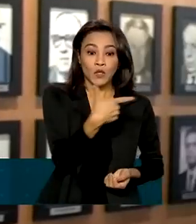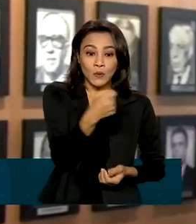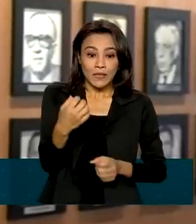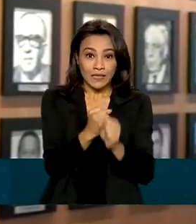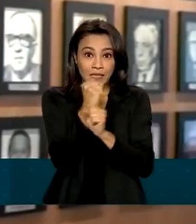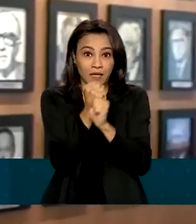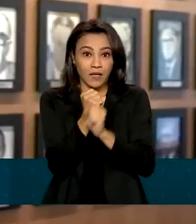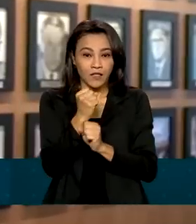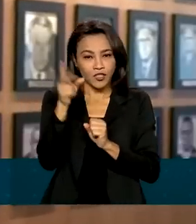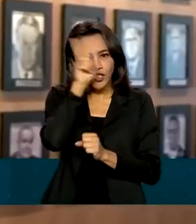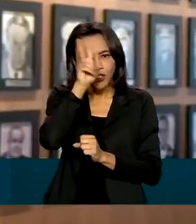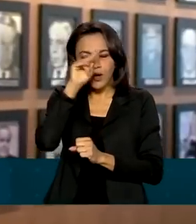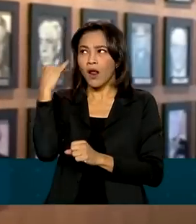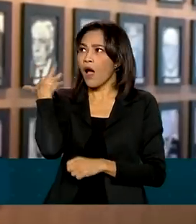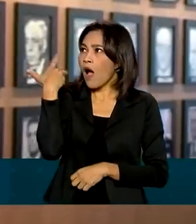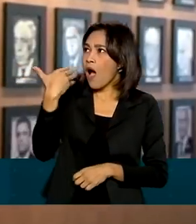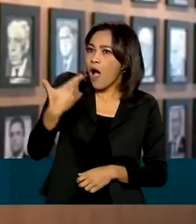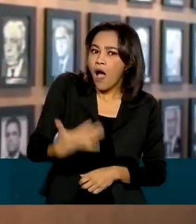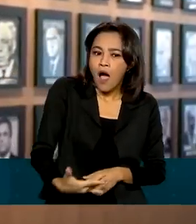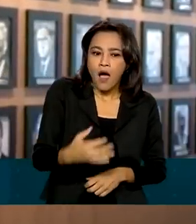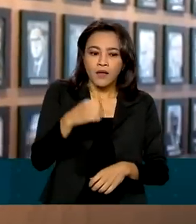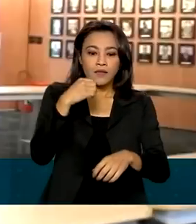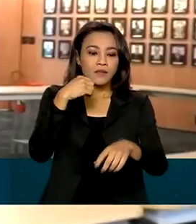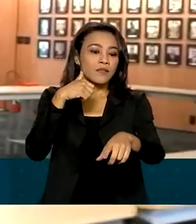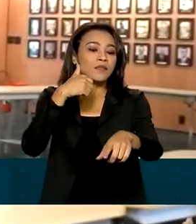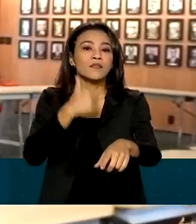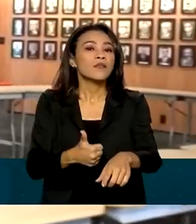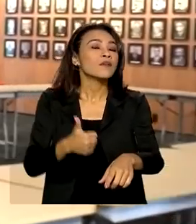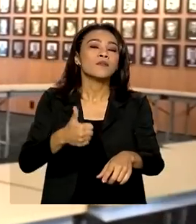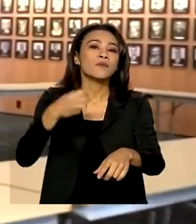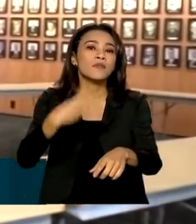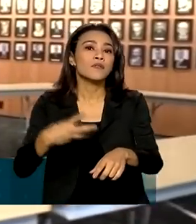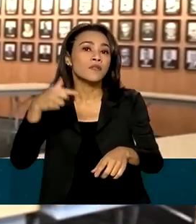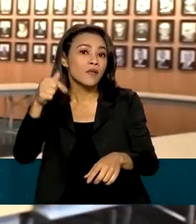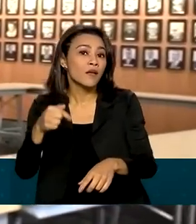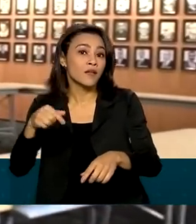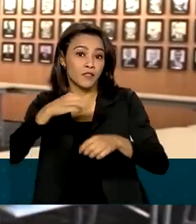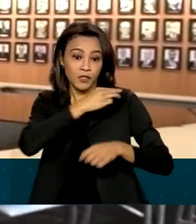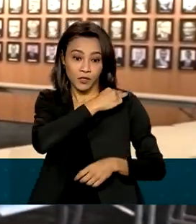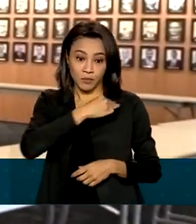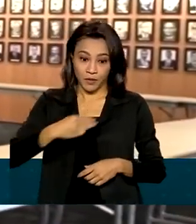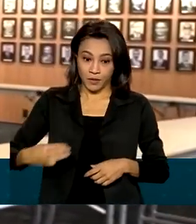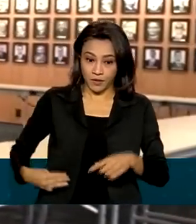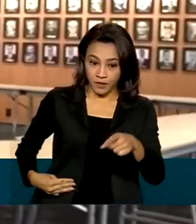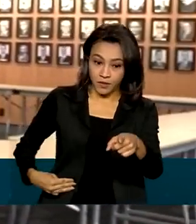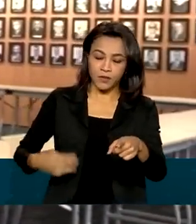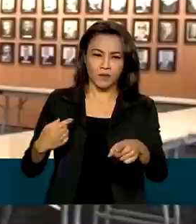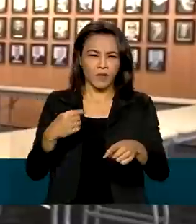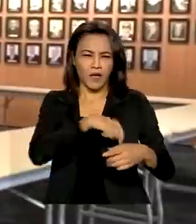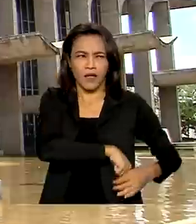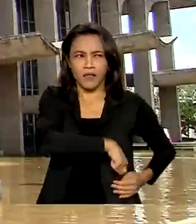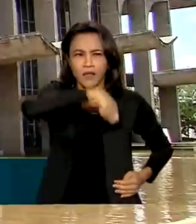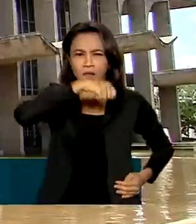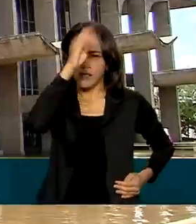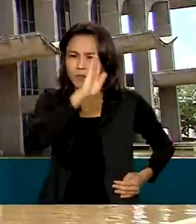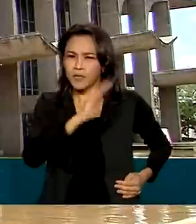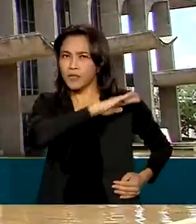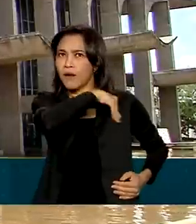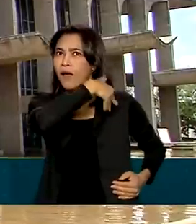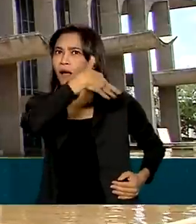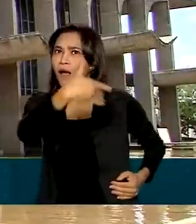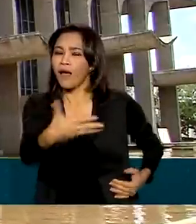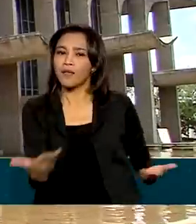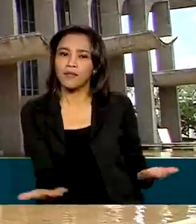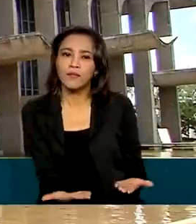137 ministros desde a criação do cargo após a independência do Brasil até hoje. De lá para